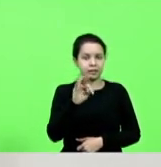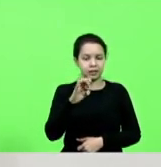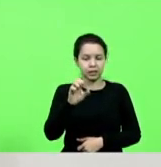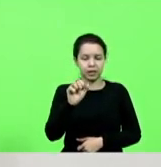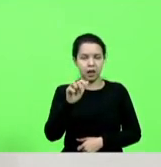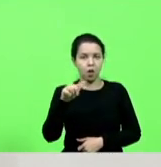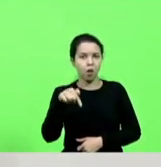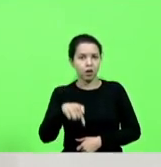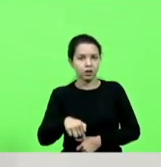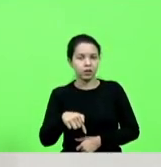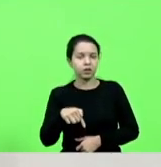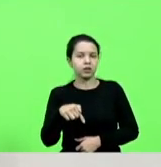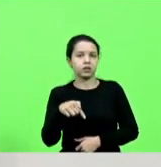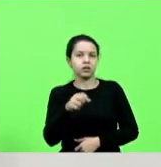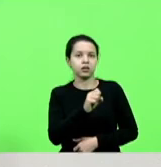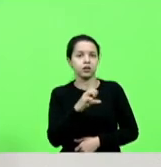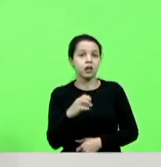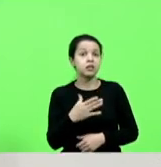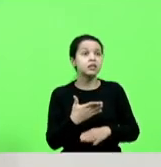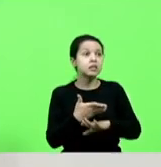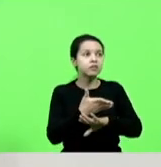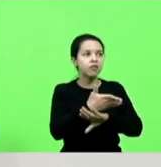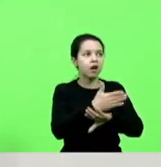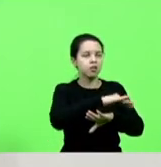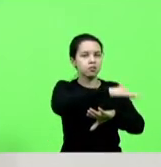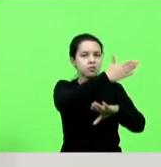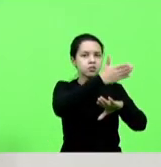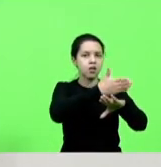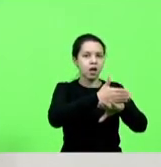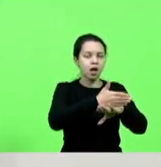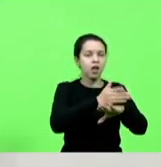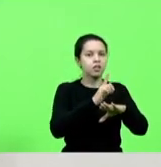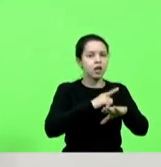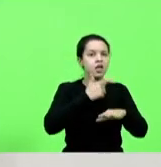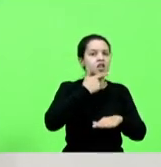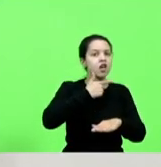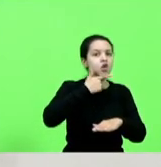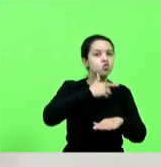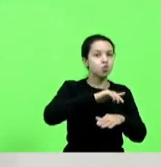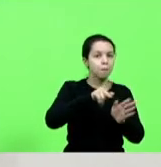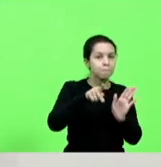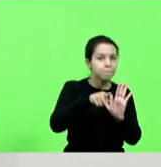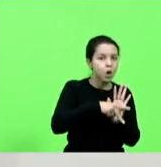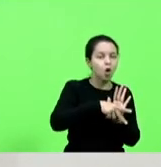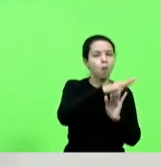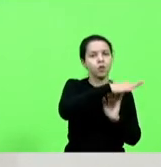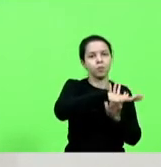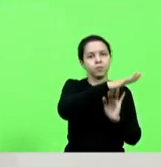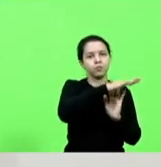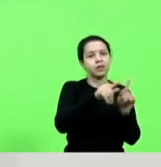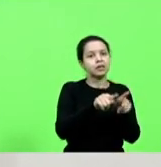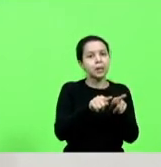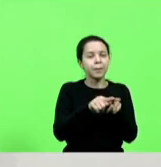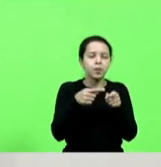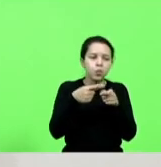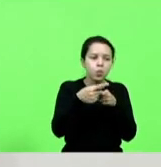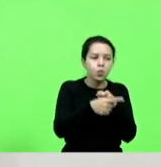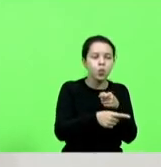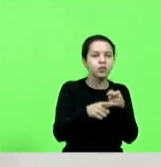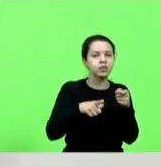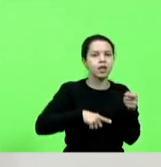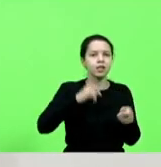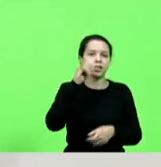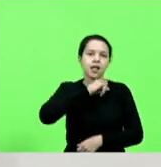se nós fomos para uma comunidade mais italiana tem a questão do nosso interior com essa